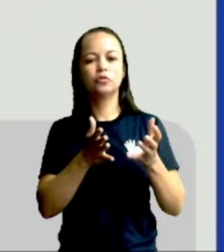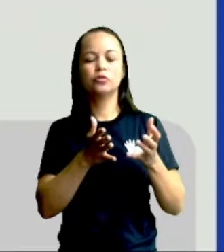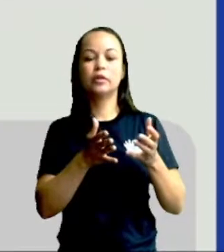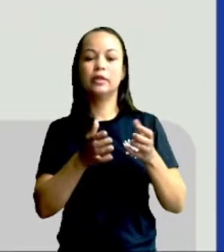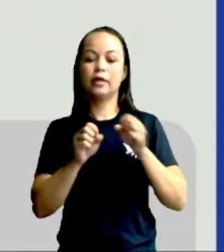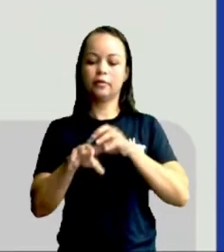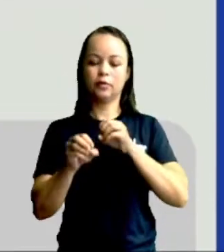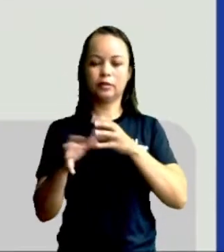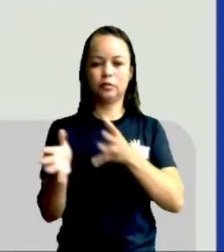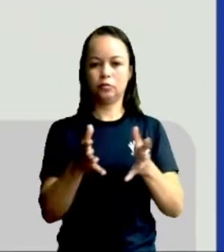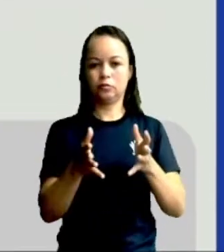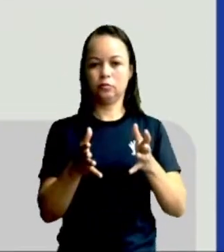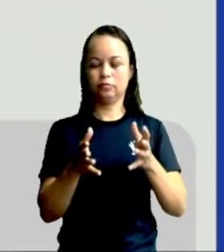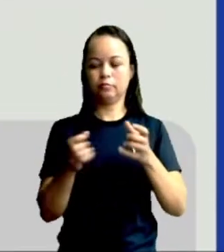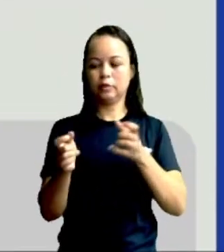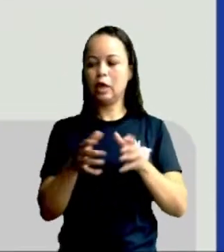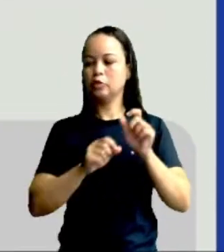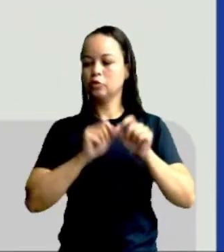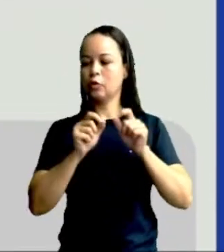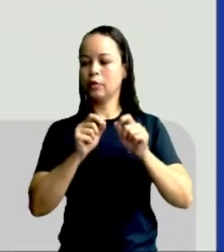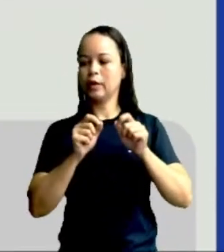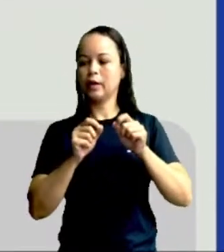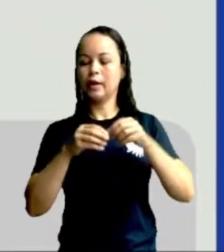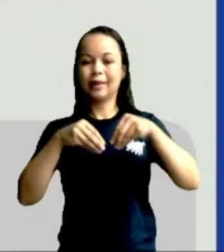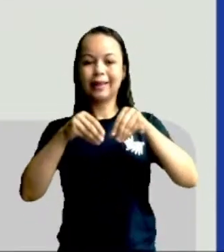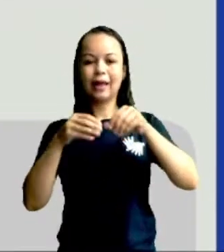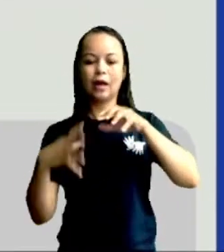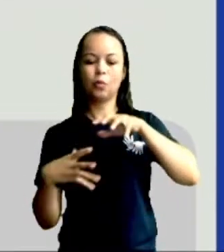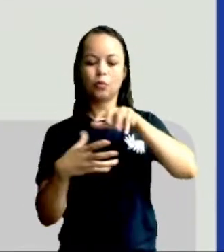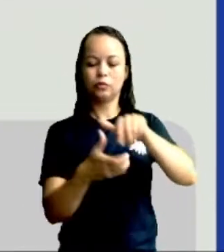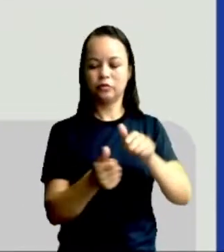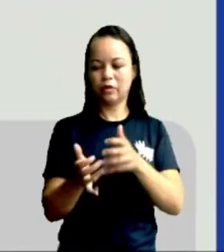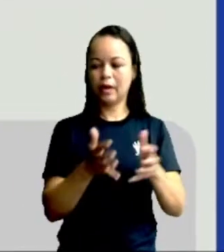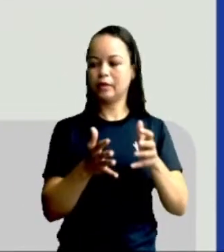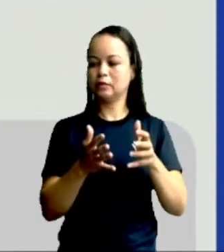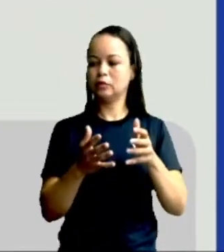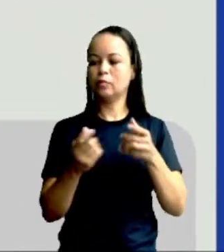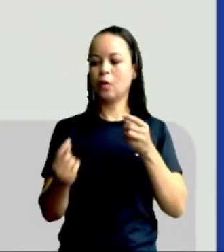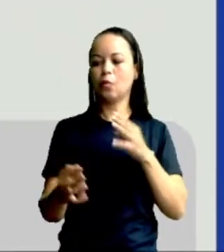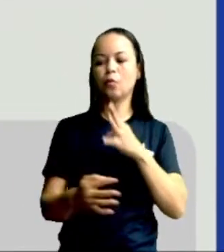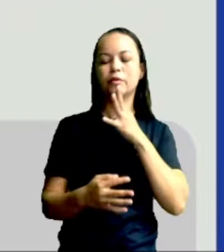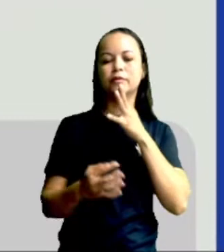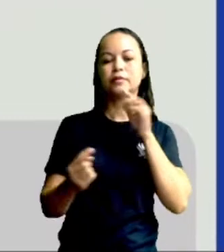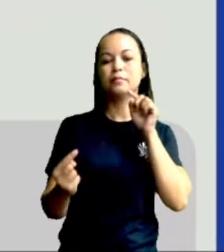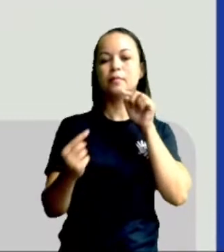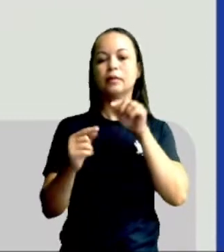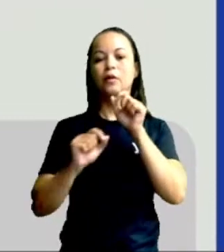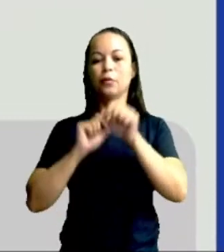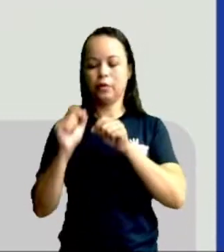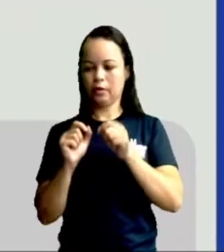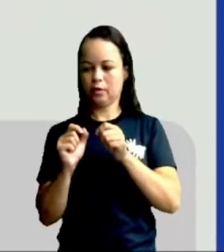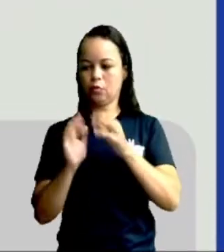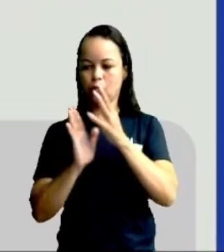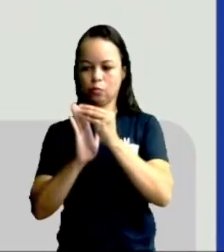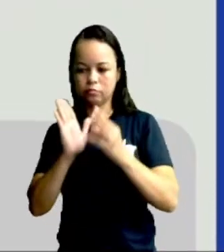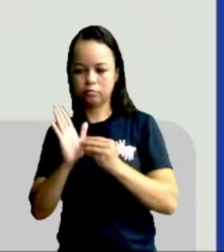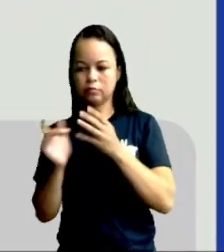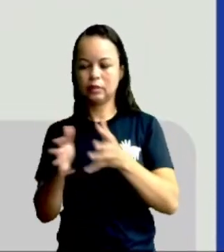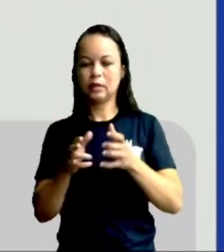Terra e Universo. Qual o nosso objeto barra conteúdo que a gente vai explorar hoje? Nada mais nada menos do que a